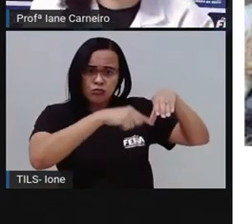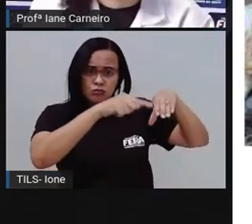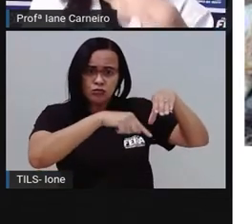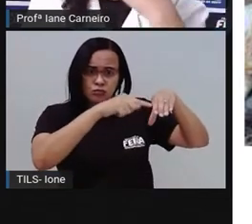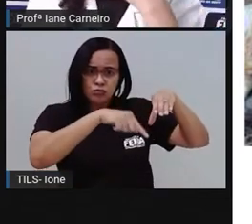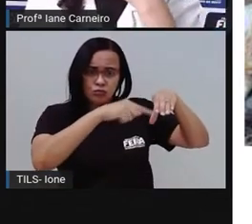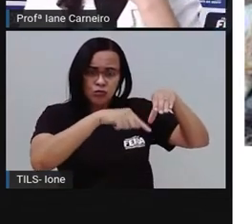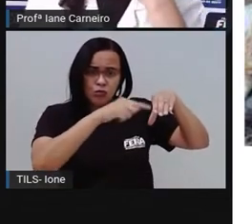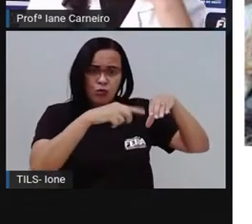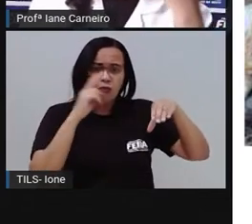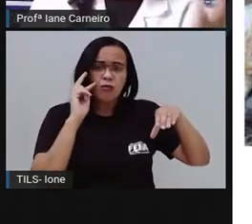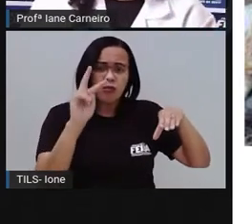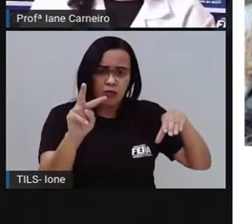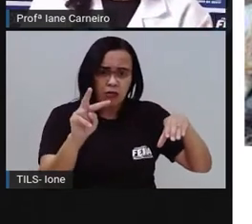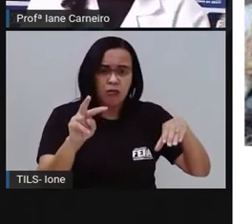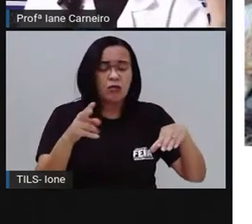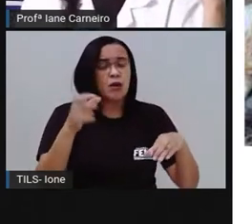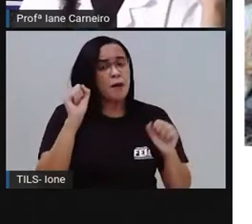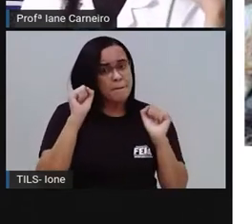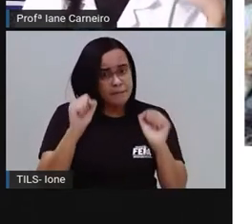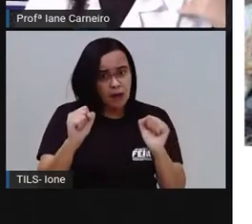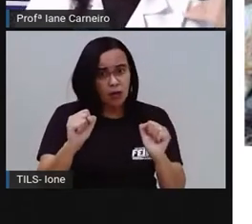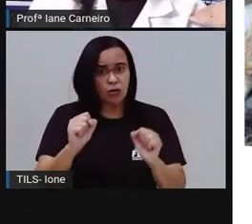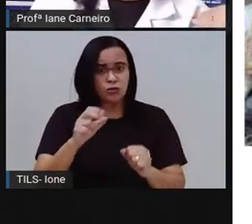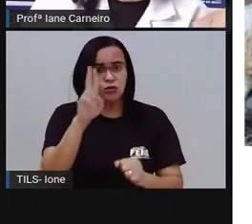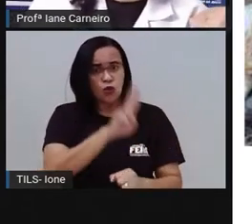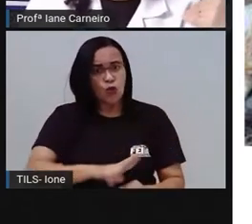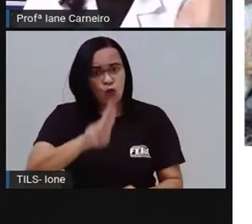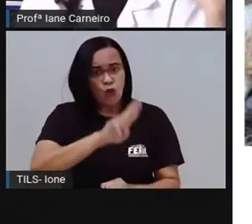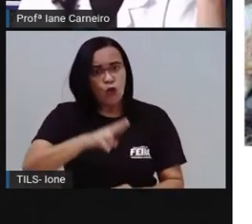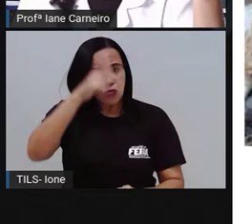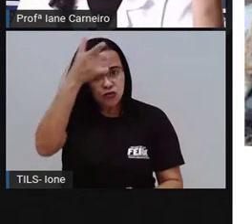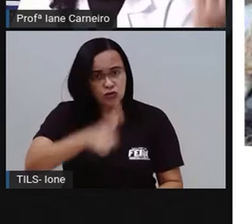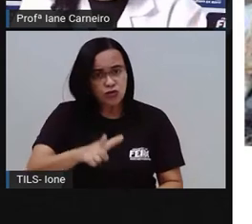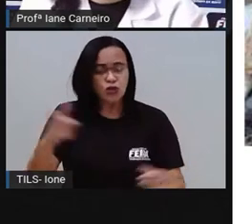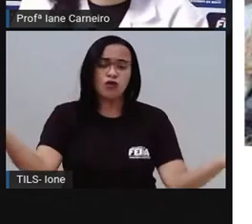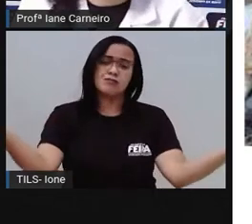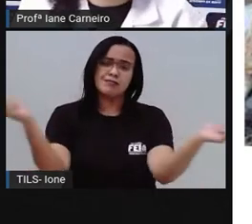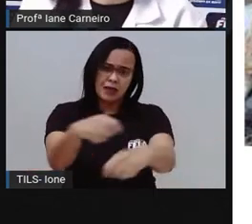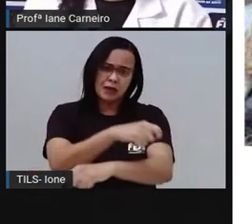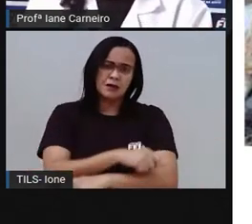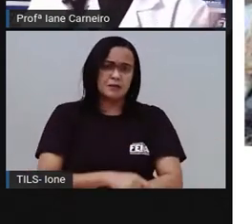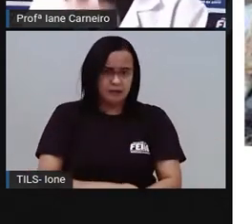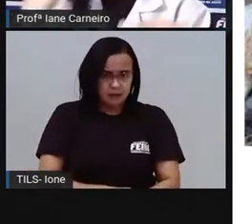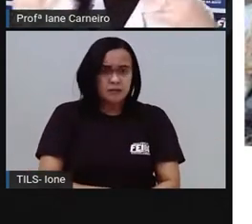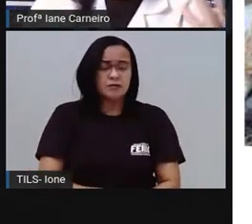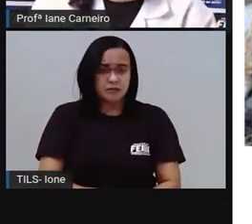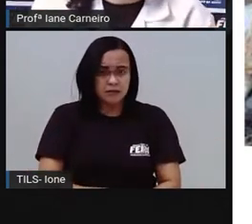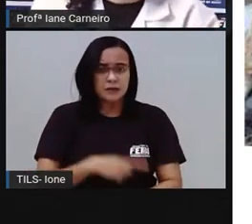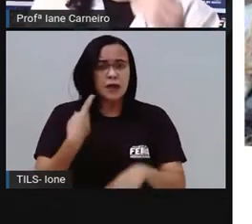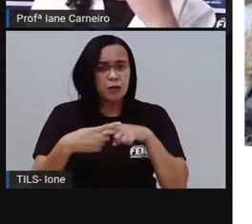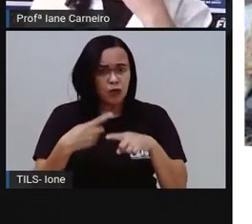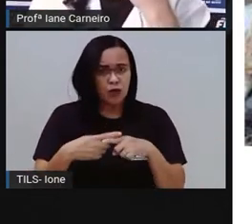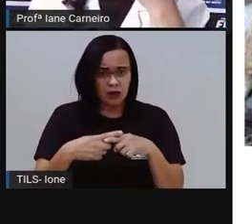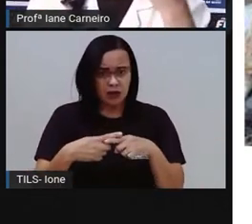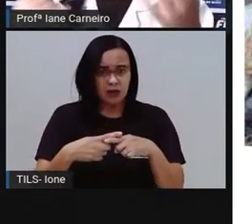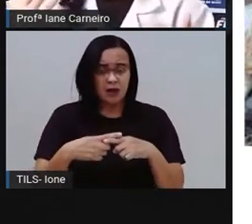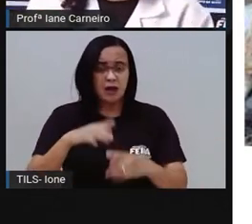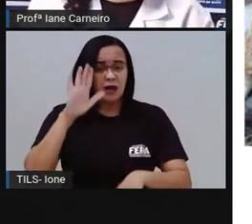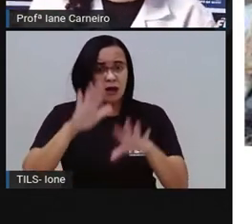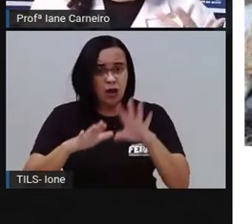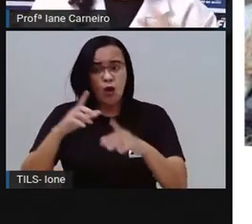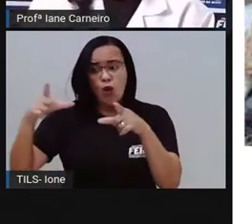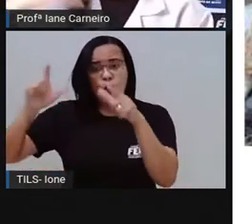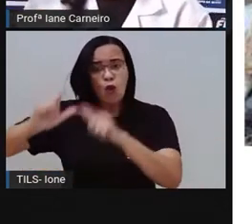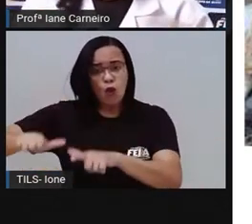bancos, faz balanço, né? E se você não souber fazer alguma coisa, tem algumas borracharias, que elas recebem, né? Esses